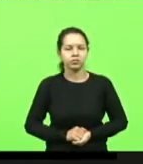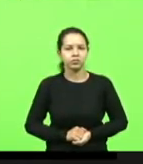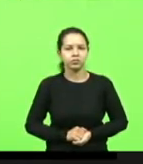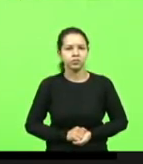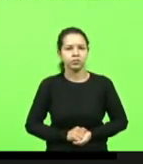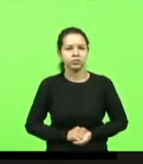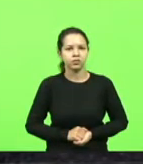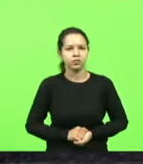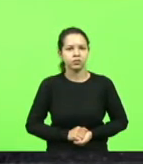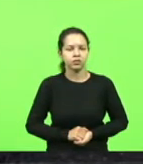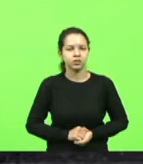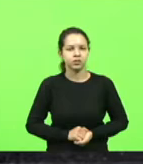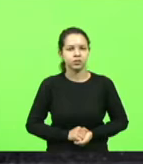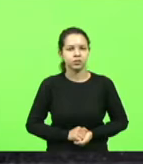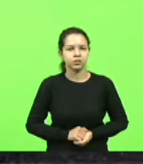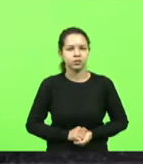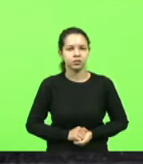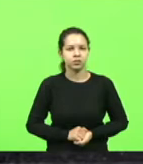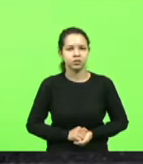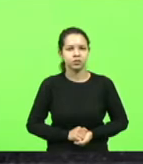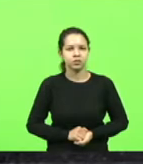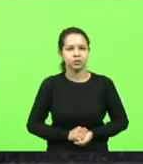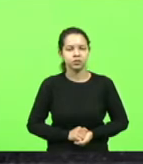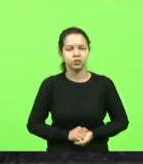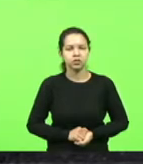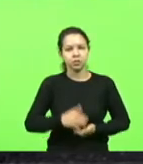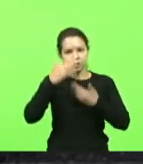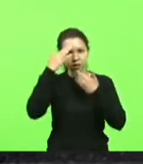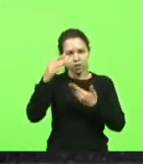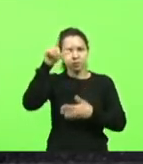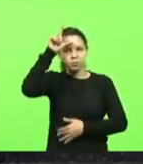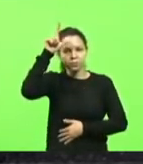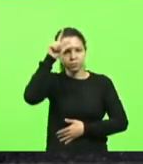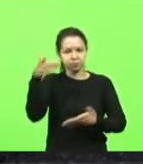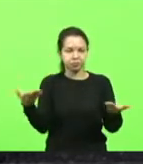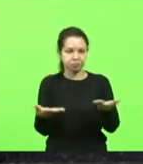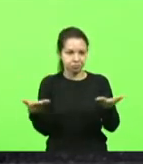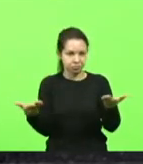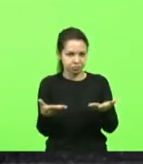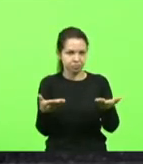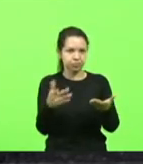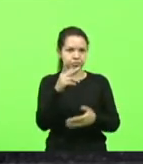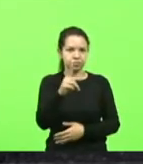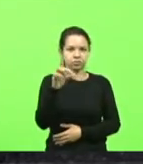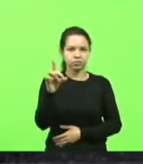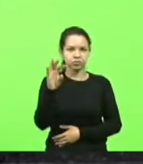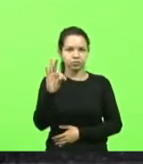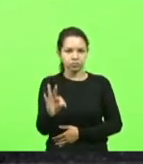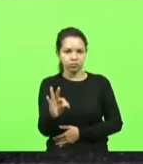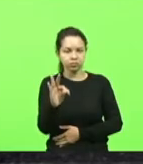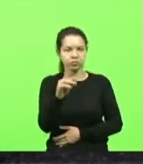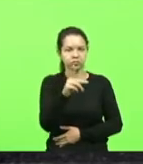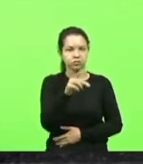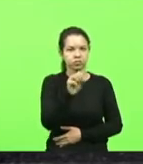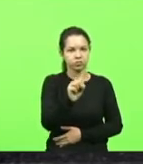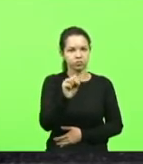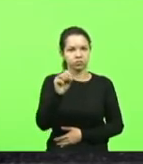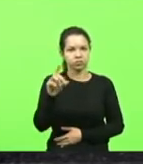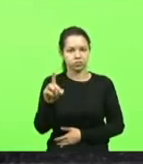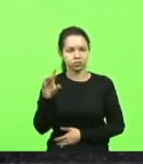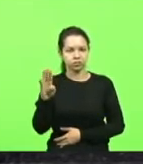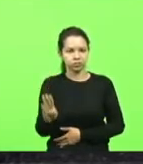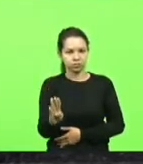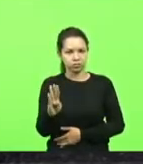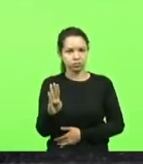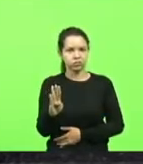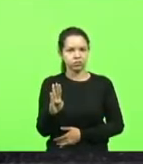Obrigado, deputado Lima. Bloco PDT-PSDB-Republicanos, 7 minutos e